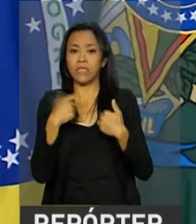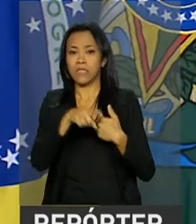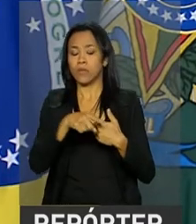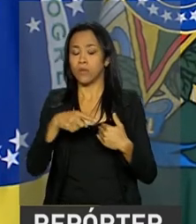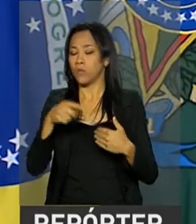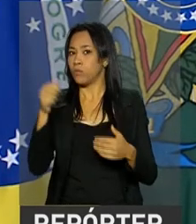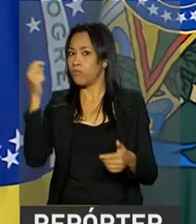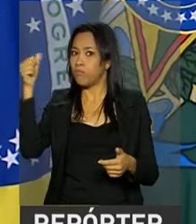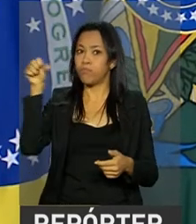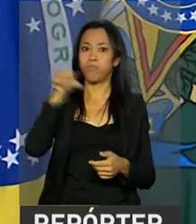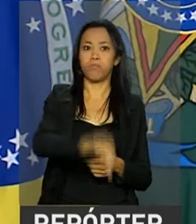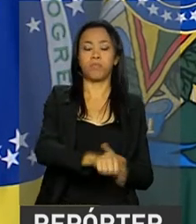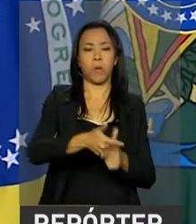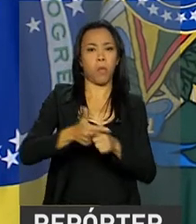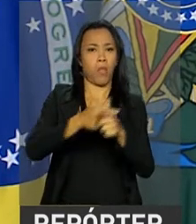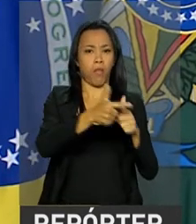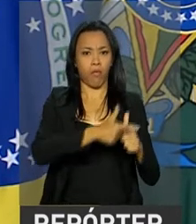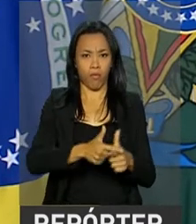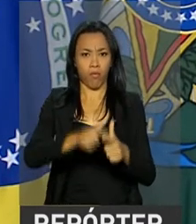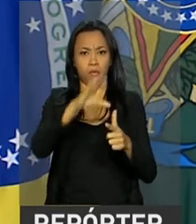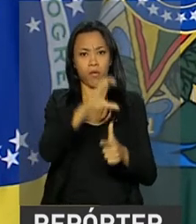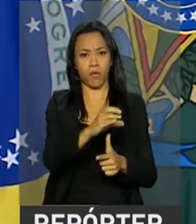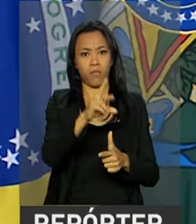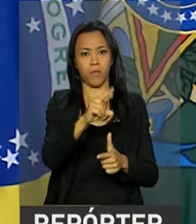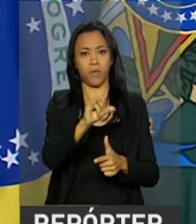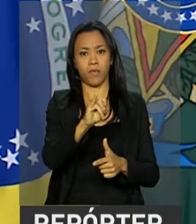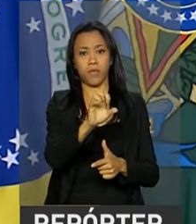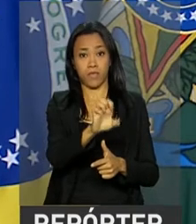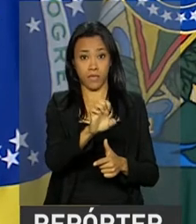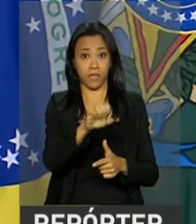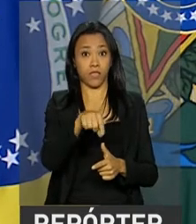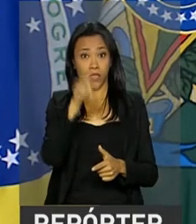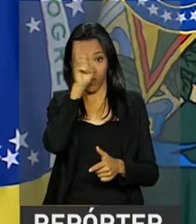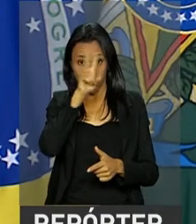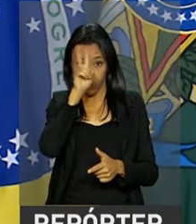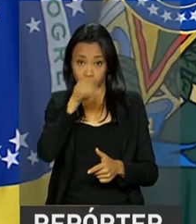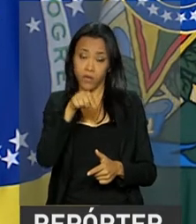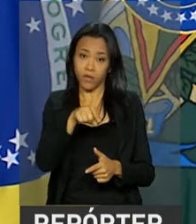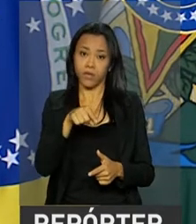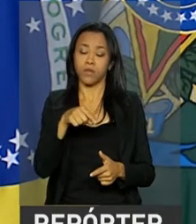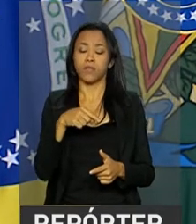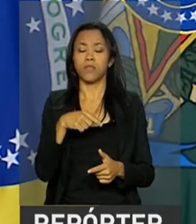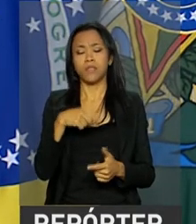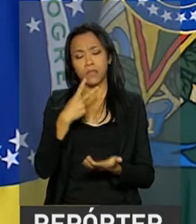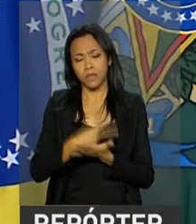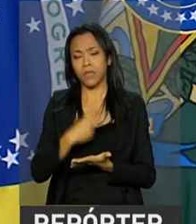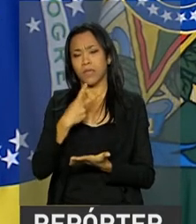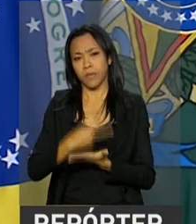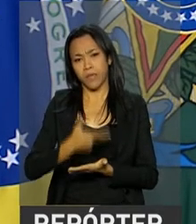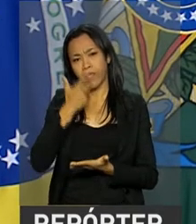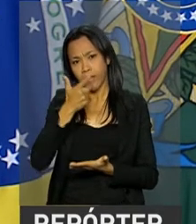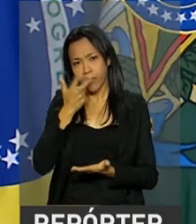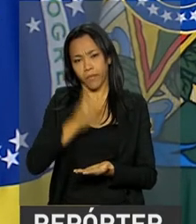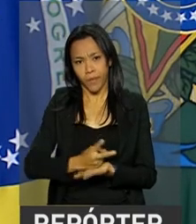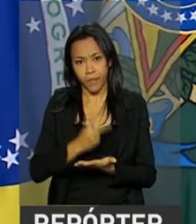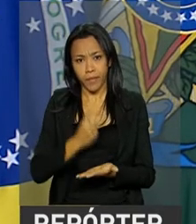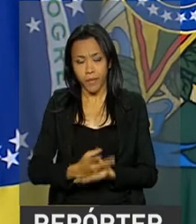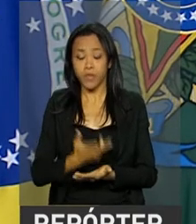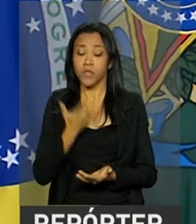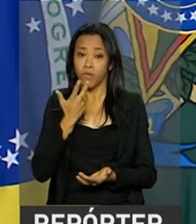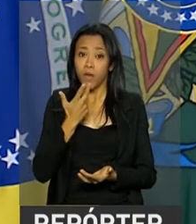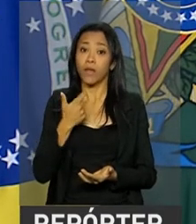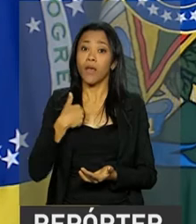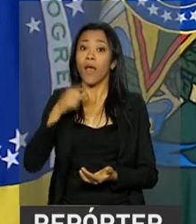econômica de nossa história. Embora seja repetitivo, eu digo que é urgente